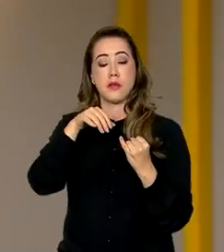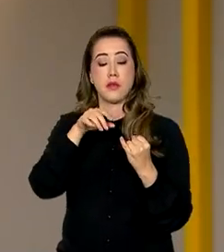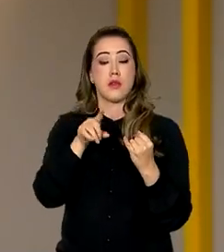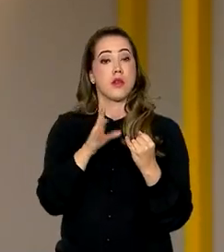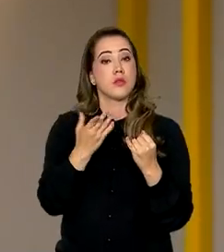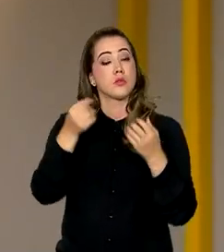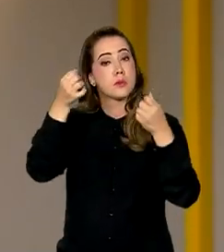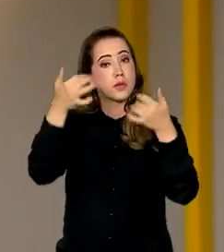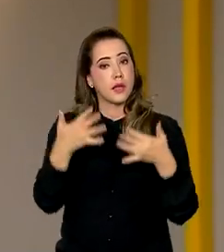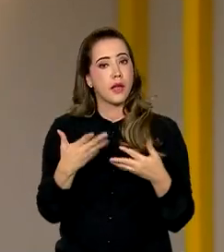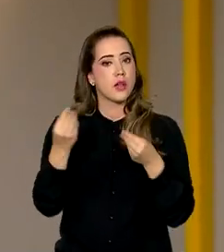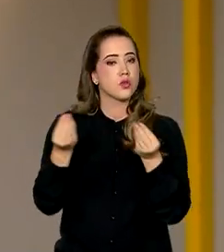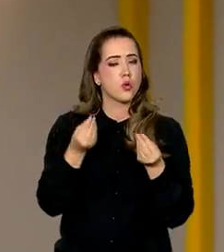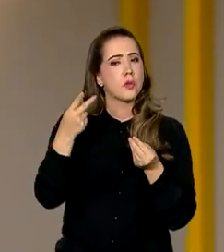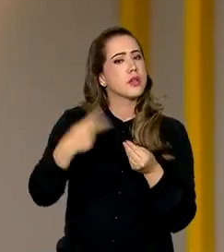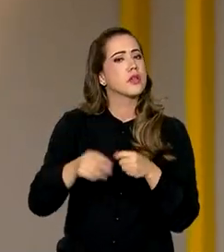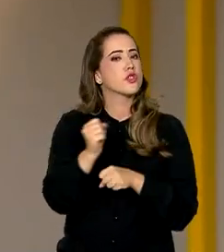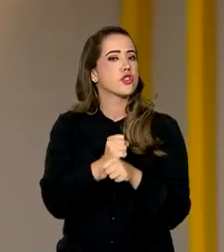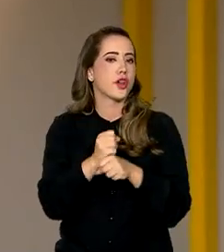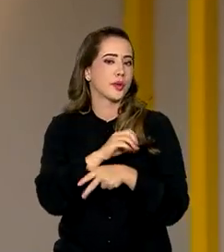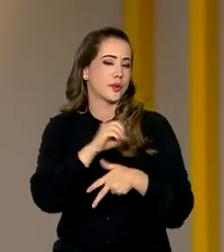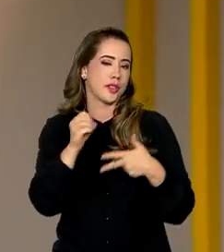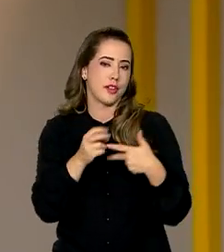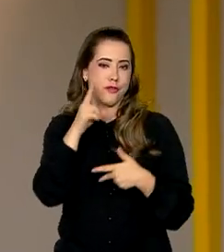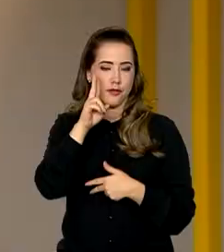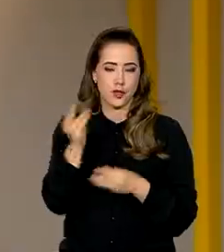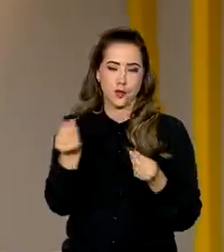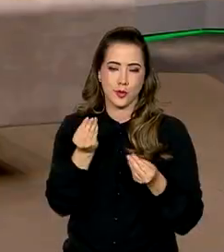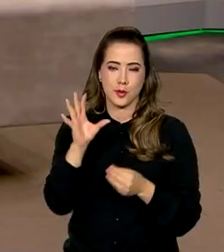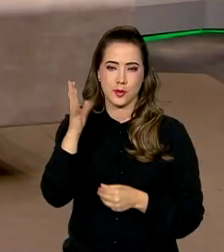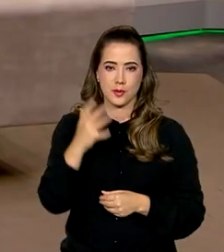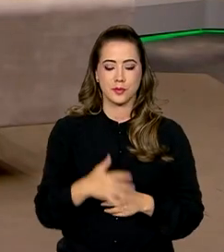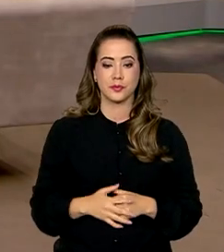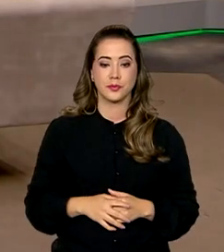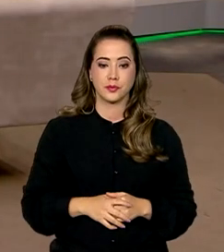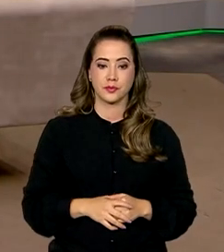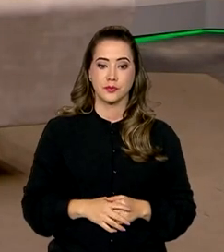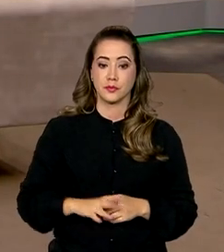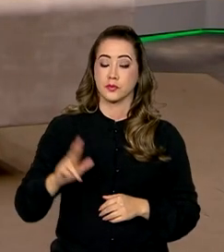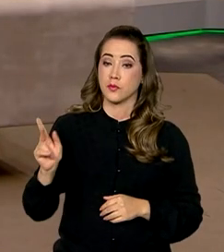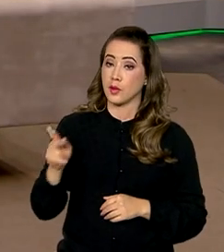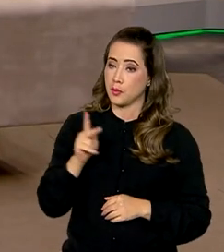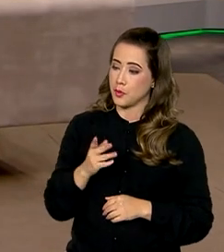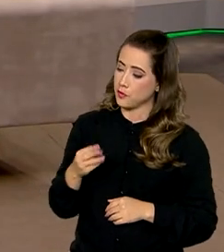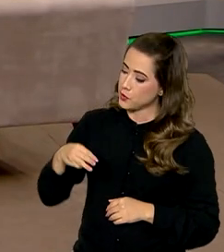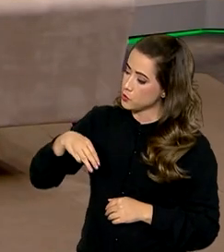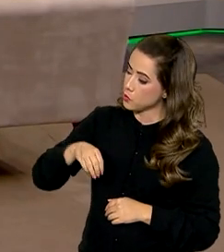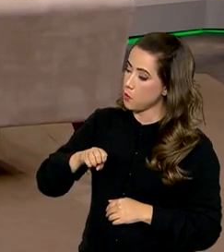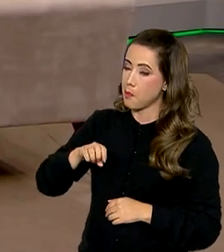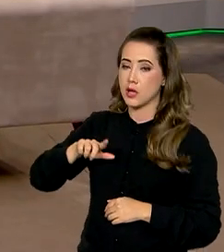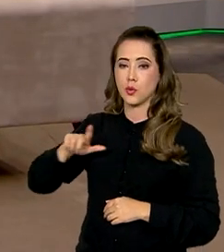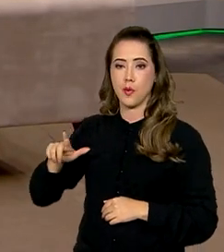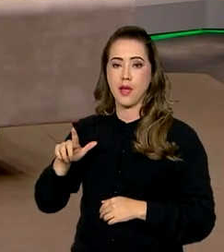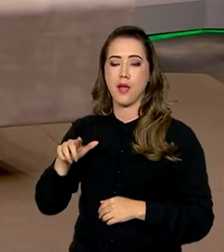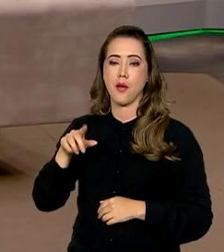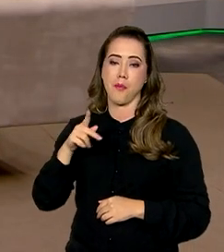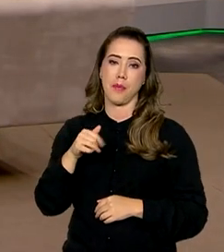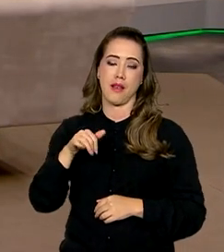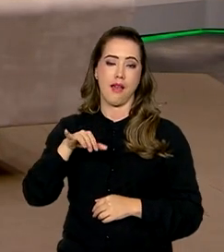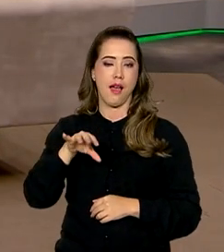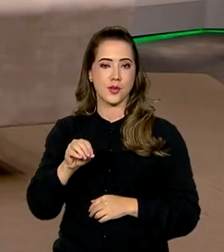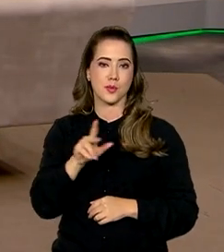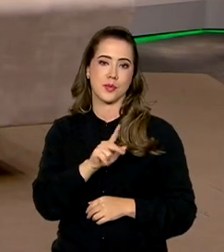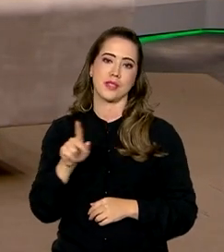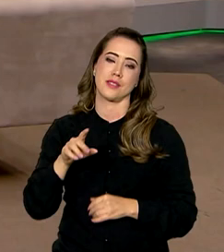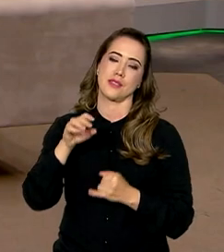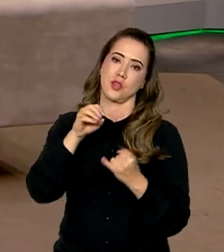conversa sobre a edição deste ano do Enem. Veja como foi. Professor Manuel Palacios, presidente do Inep, muito obrigado por